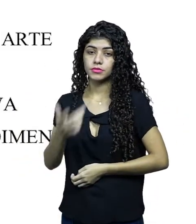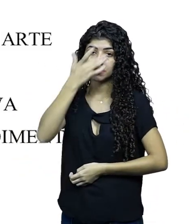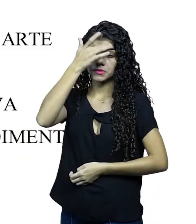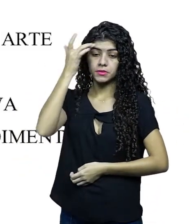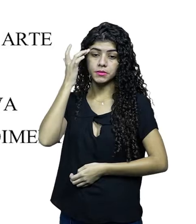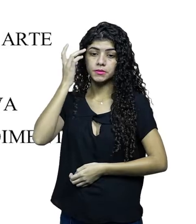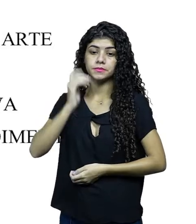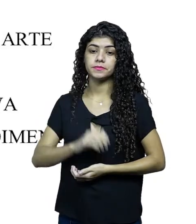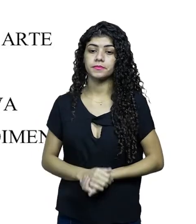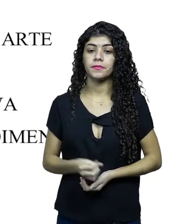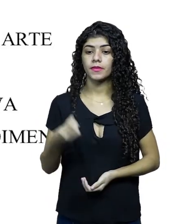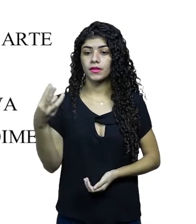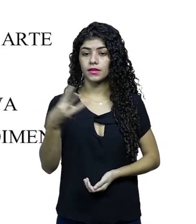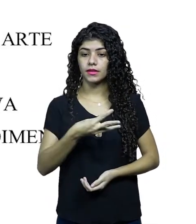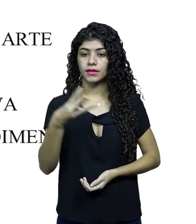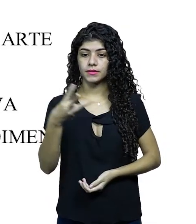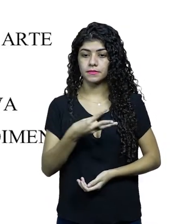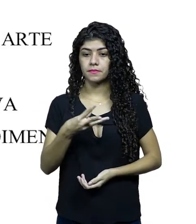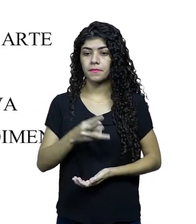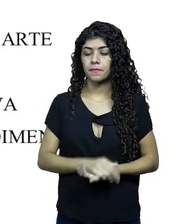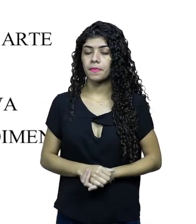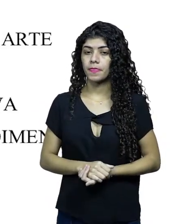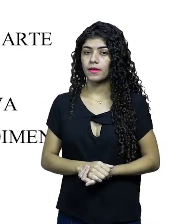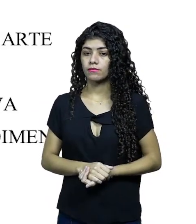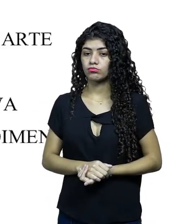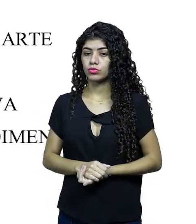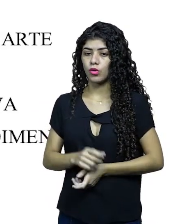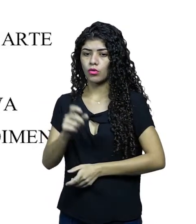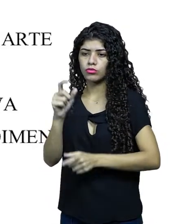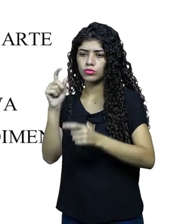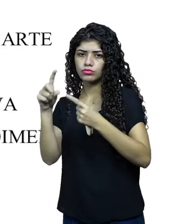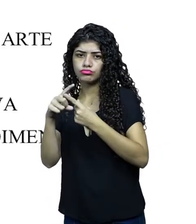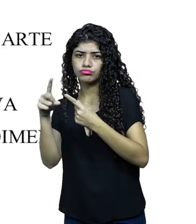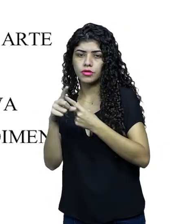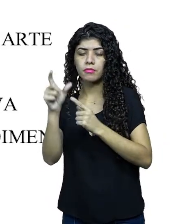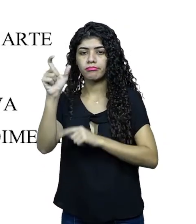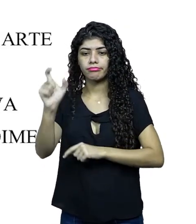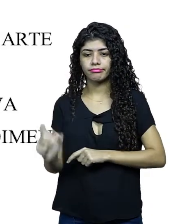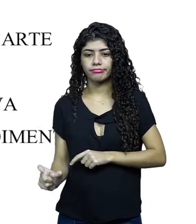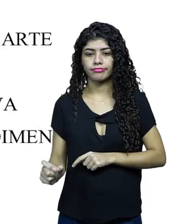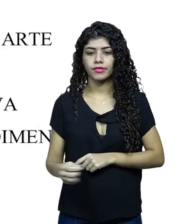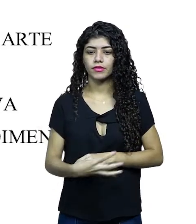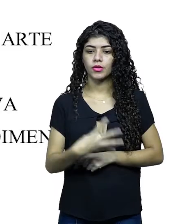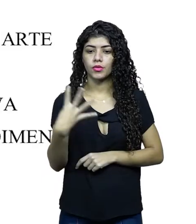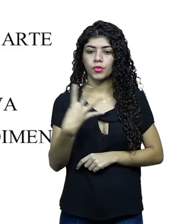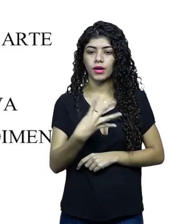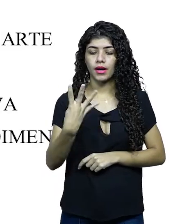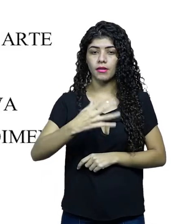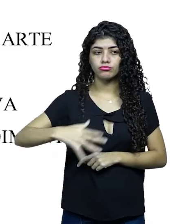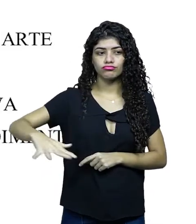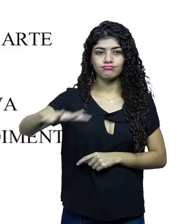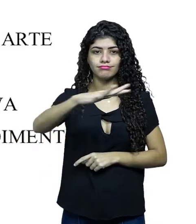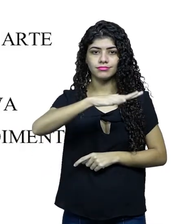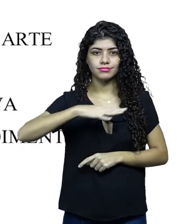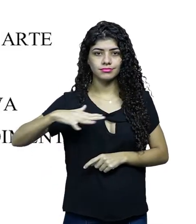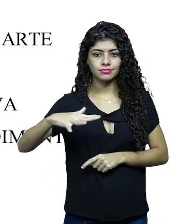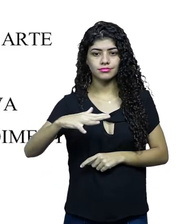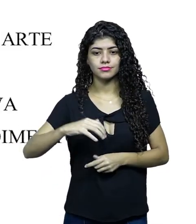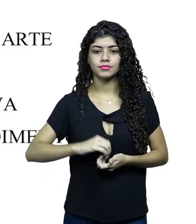perfil dos personagens. Três, concept de personagens. Quatro,